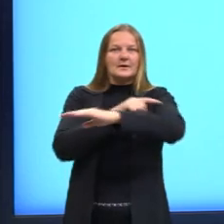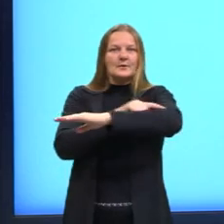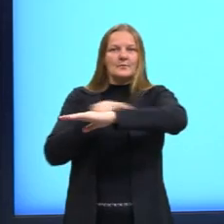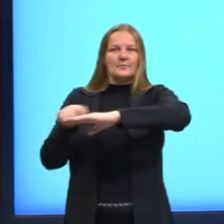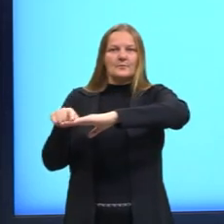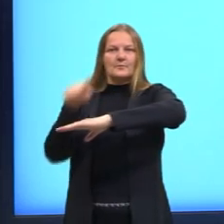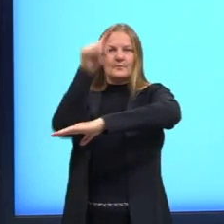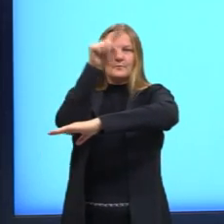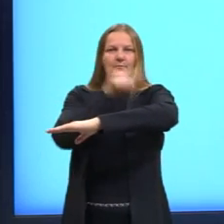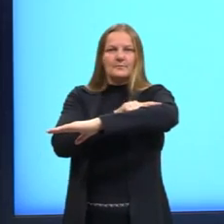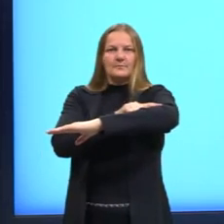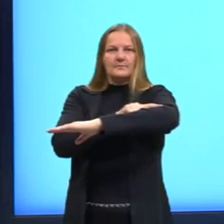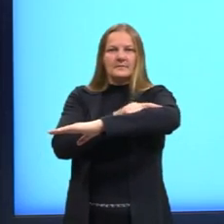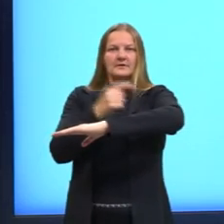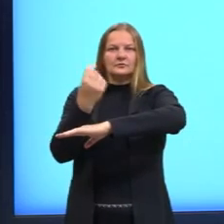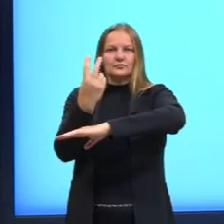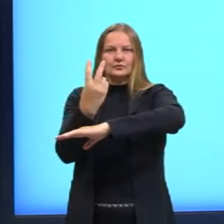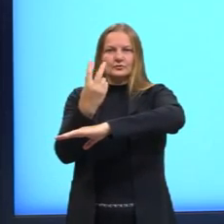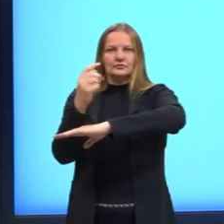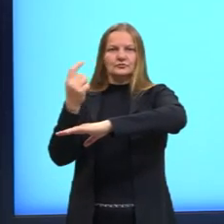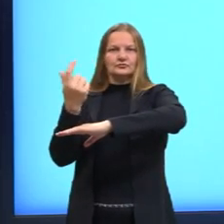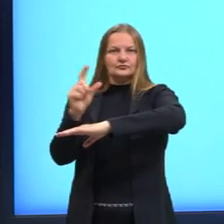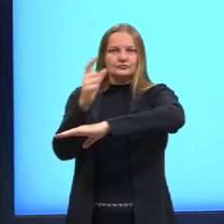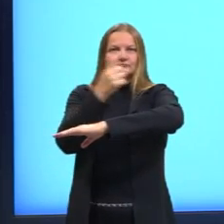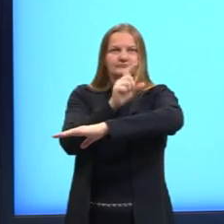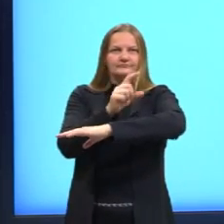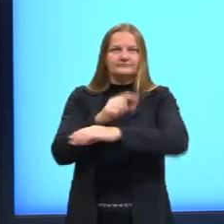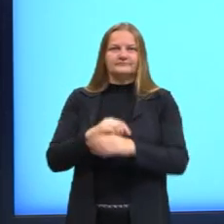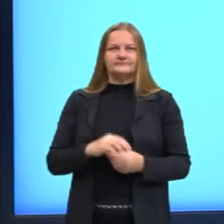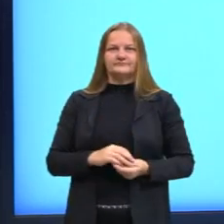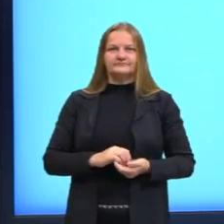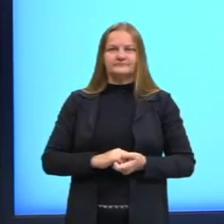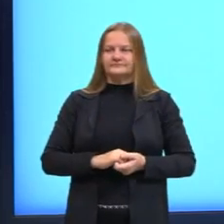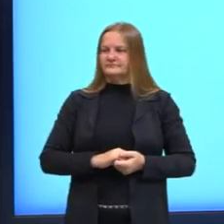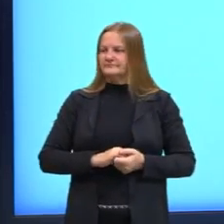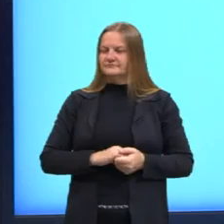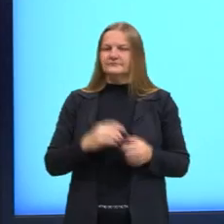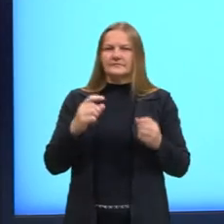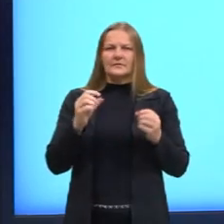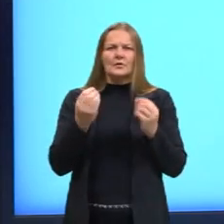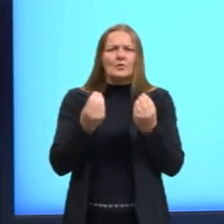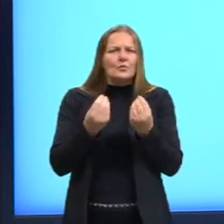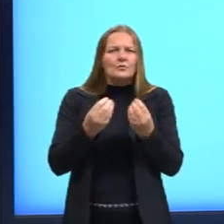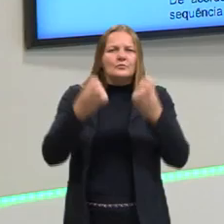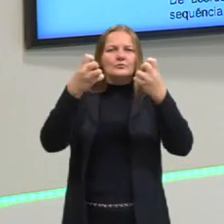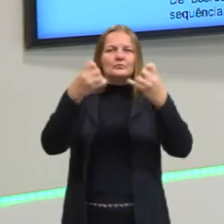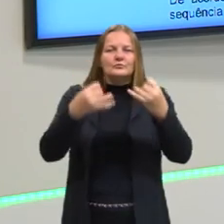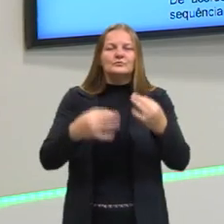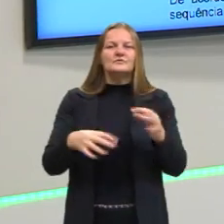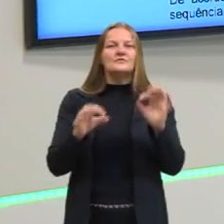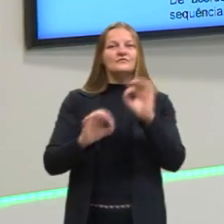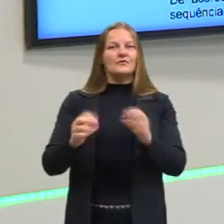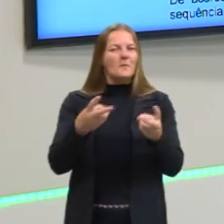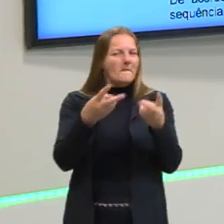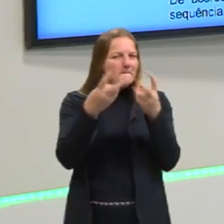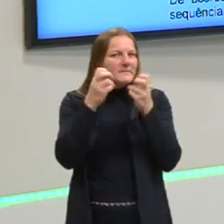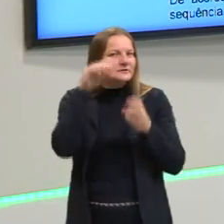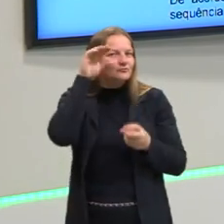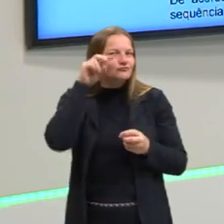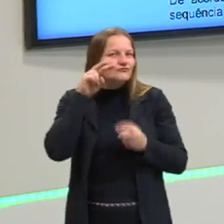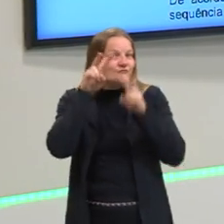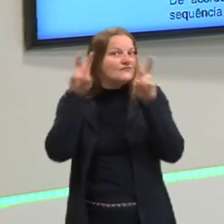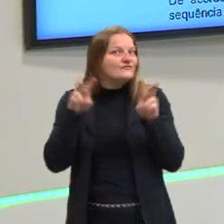Ou seja, nós temos a figura um e a figura dois repete três vezes a primeira. Essa talvez seja a forma de perceber mais